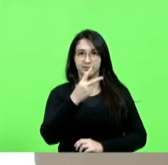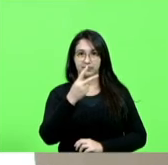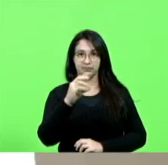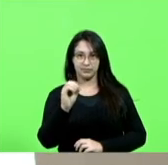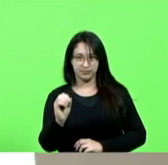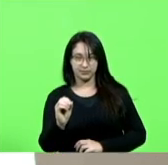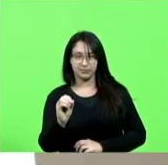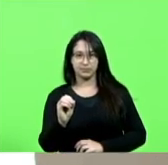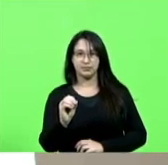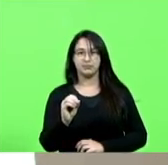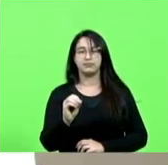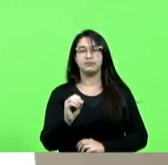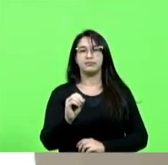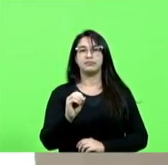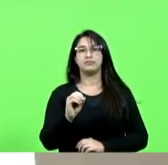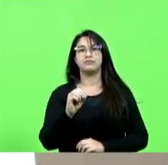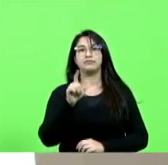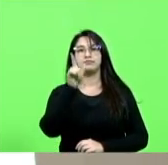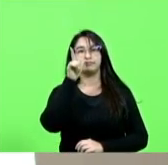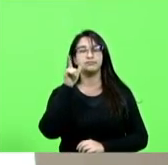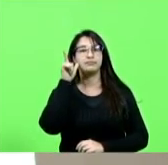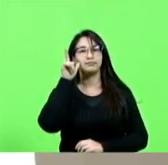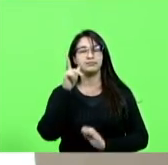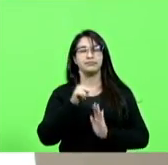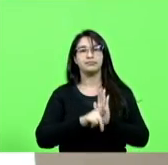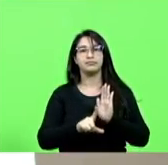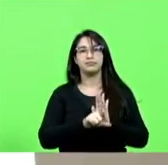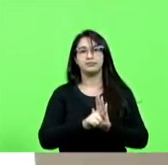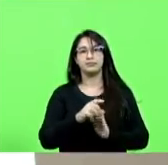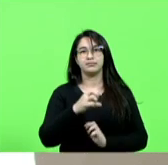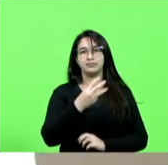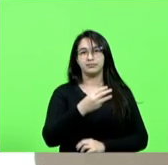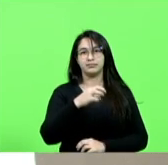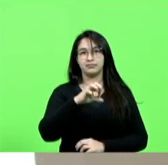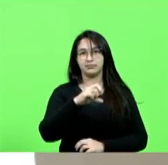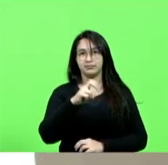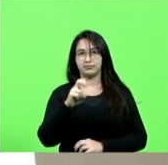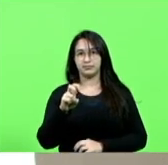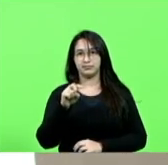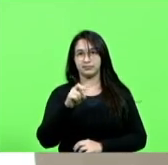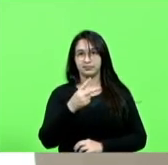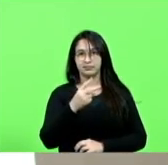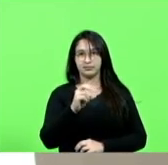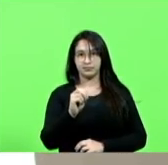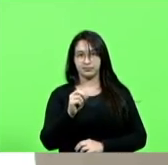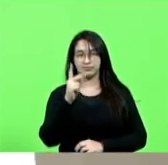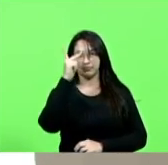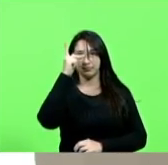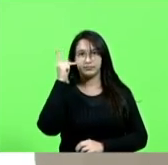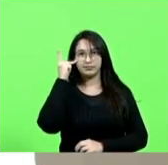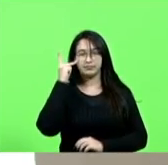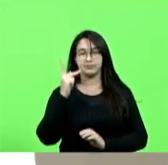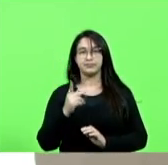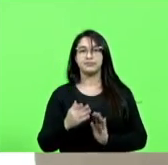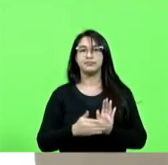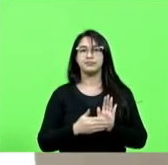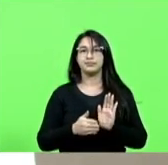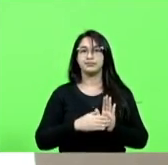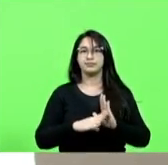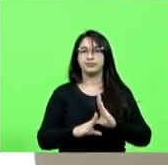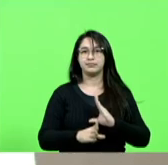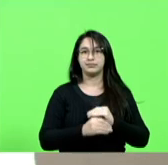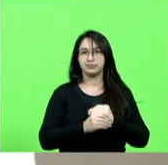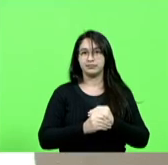Lércio Schuster. Projeto de lei 325.8, 2020, autor deputada Paulinha. Proposta de emenda à